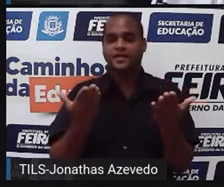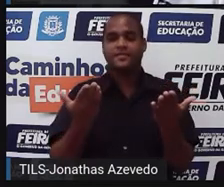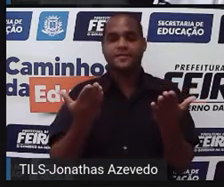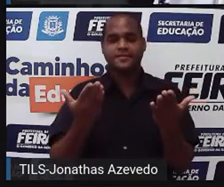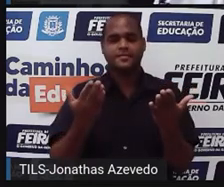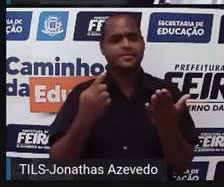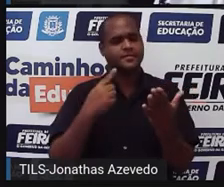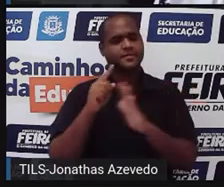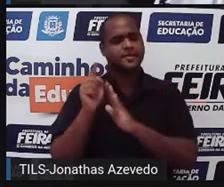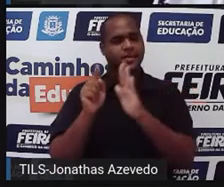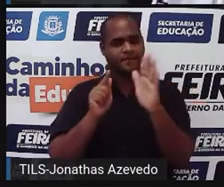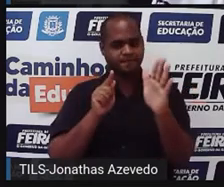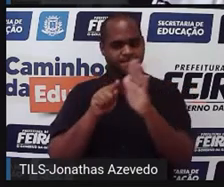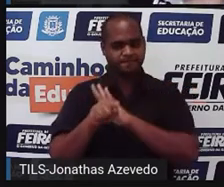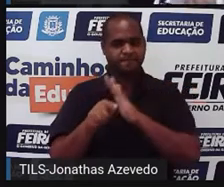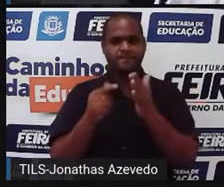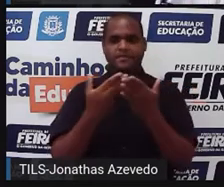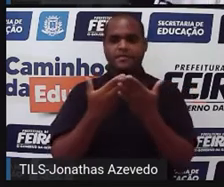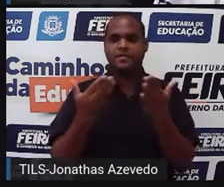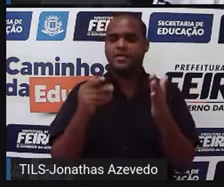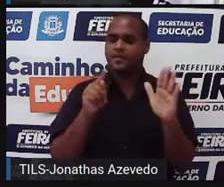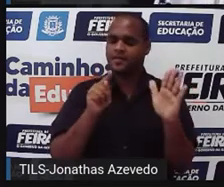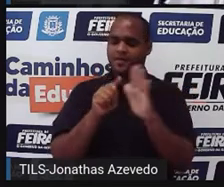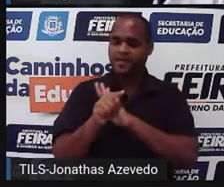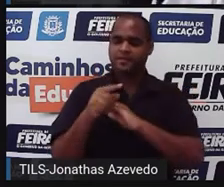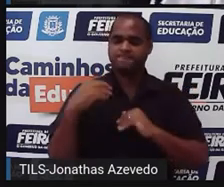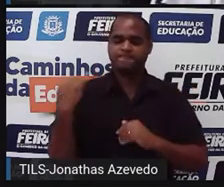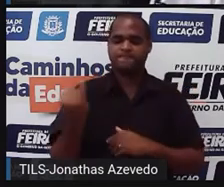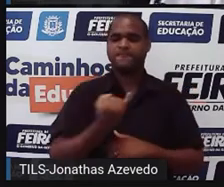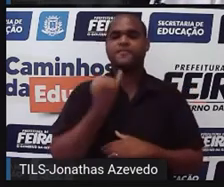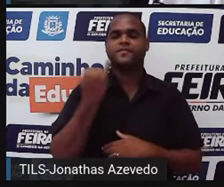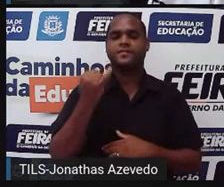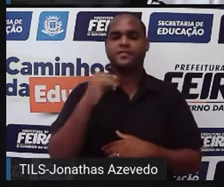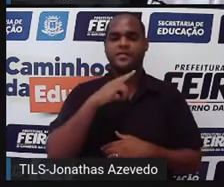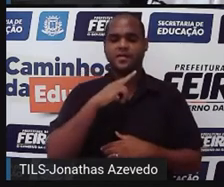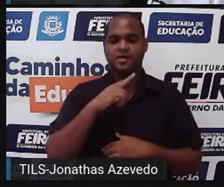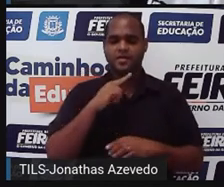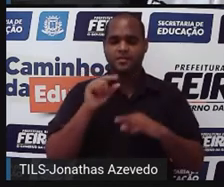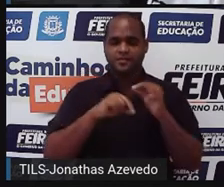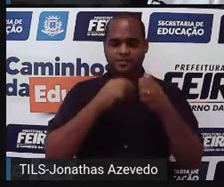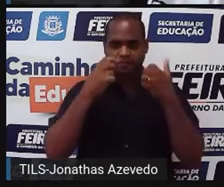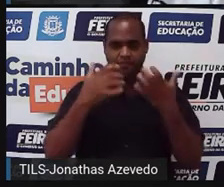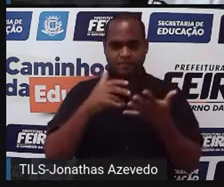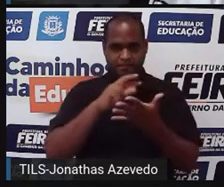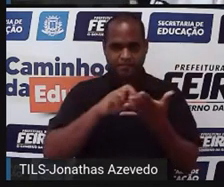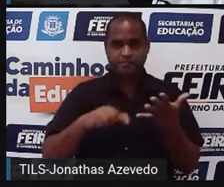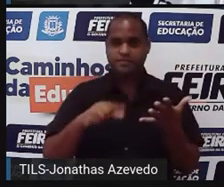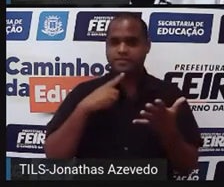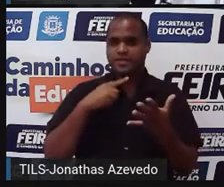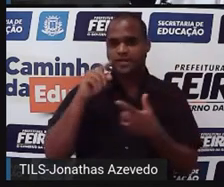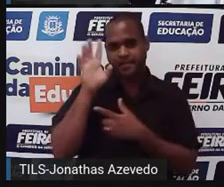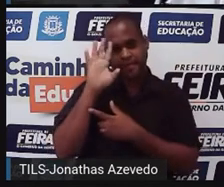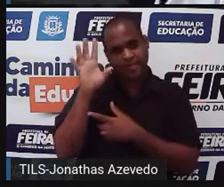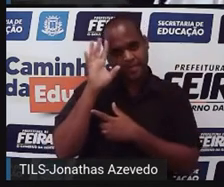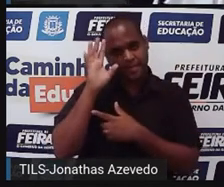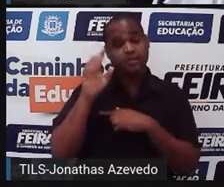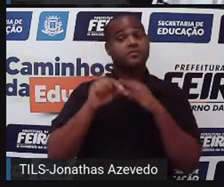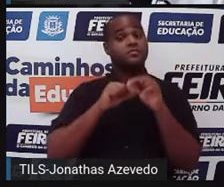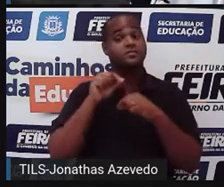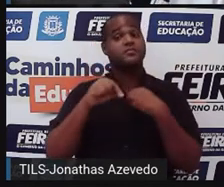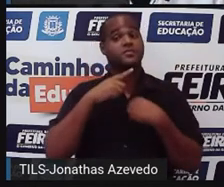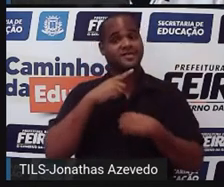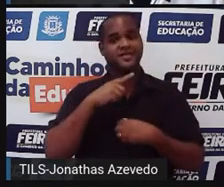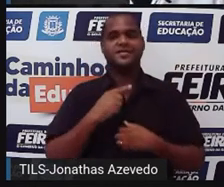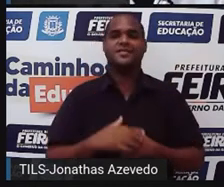E essa perguntinha vai ser uma perguntinha interessante. Olha só, vai fazer com que a gente reflita um pouco, né?